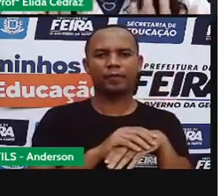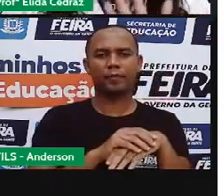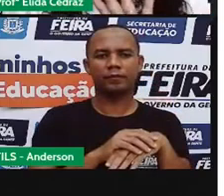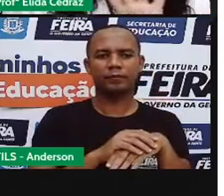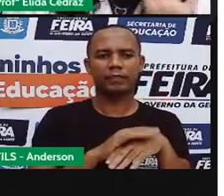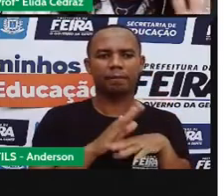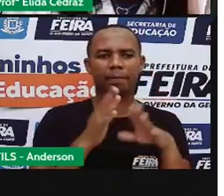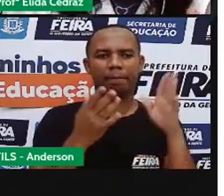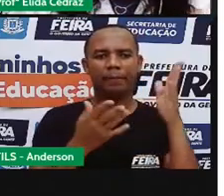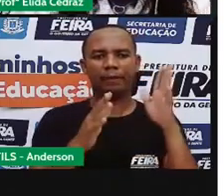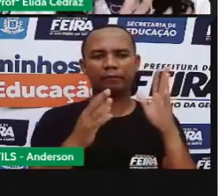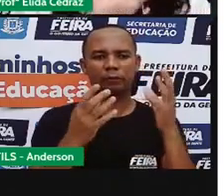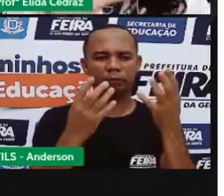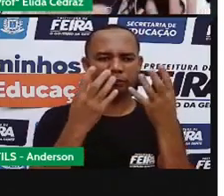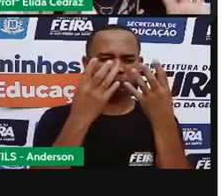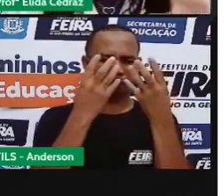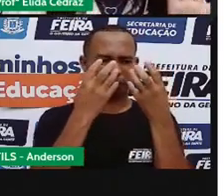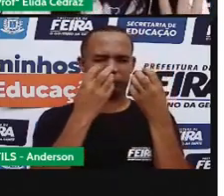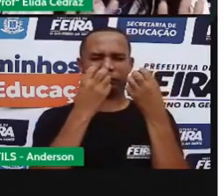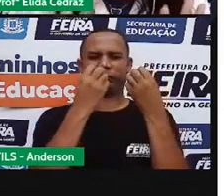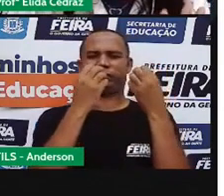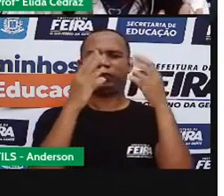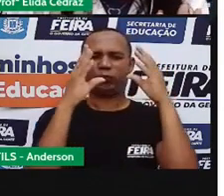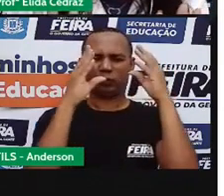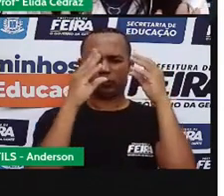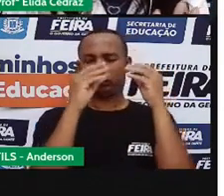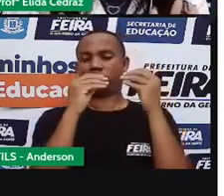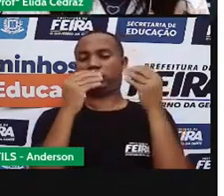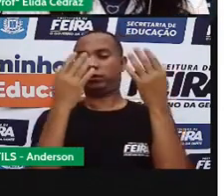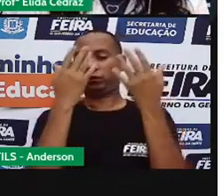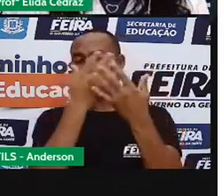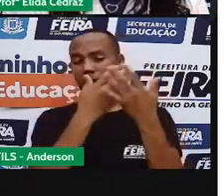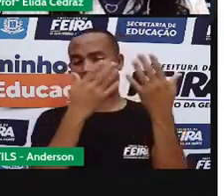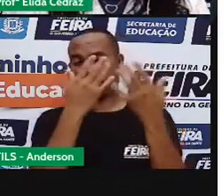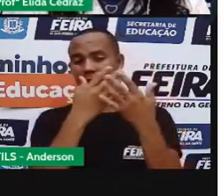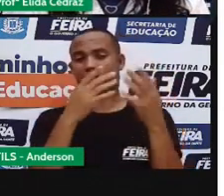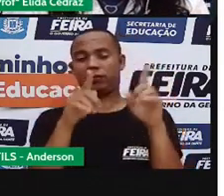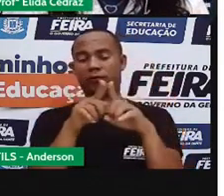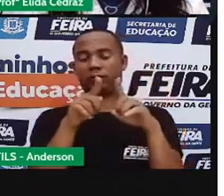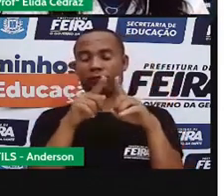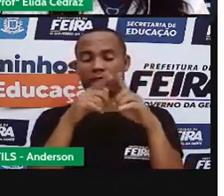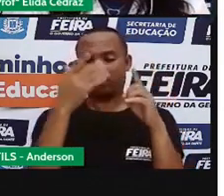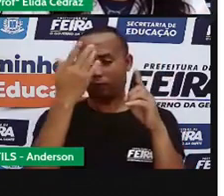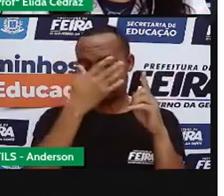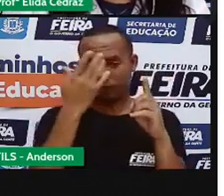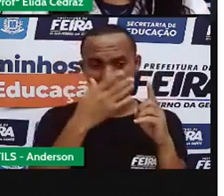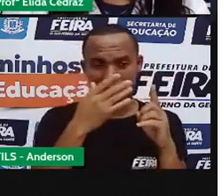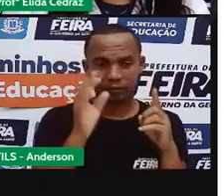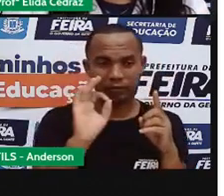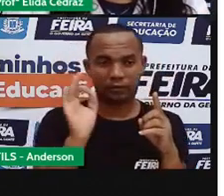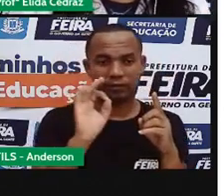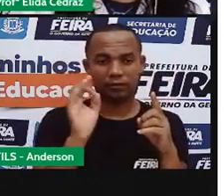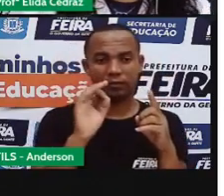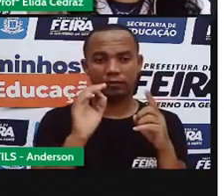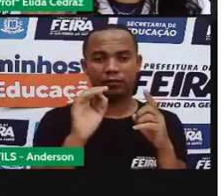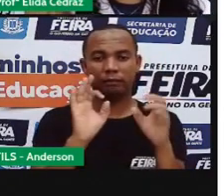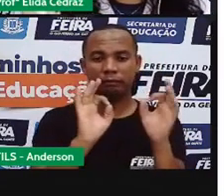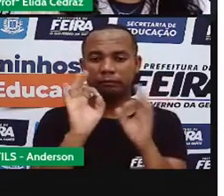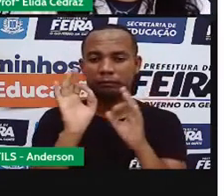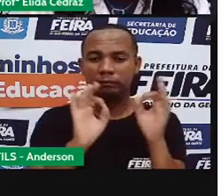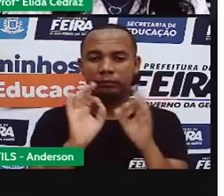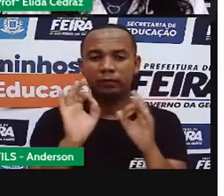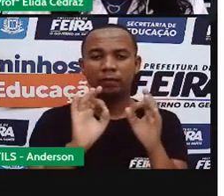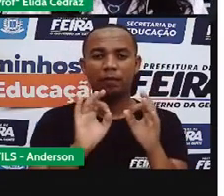A gente vê meio embaçado, meio borrado. A gente não consegue ver em detalhes,